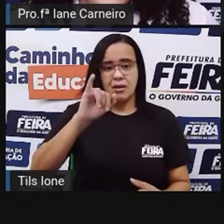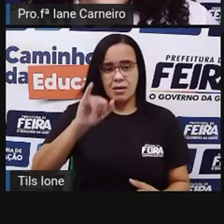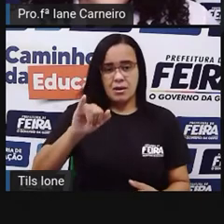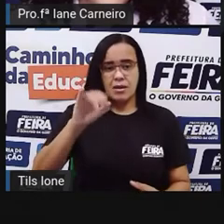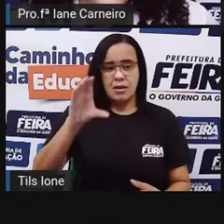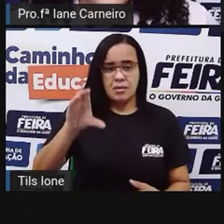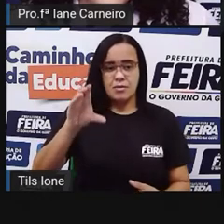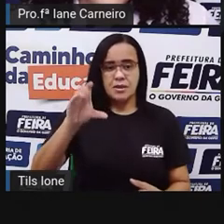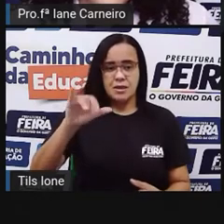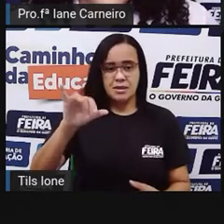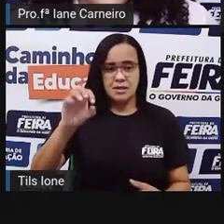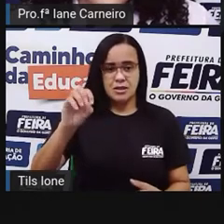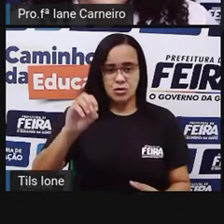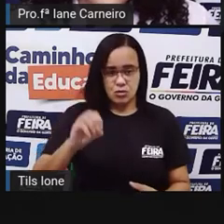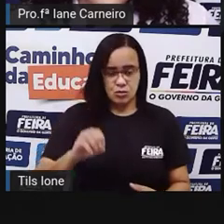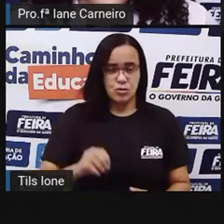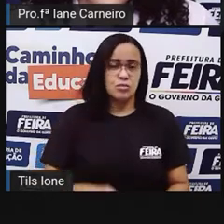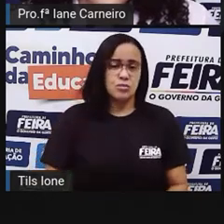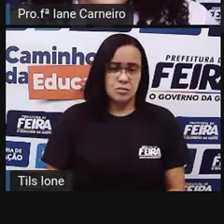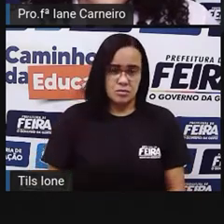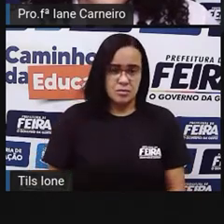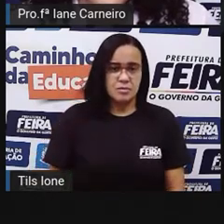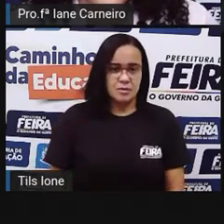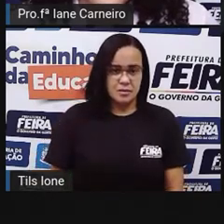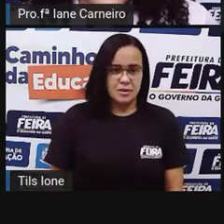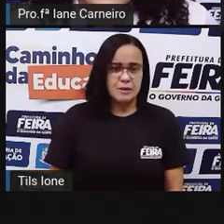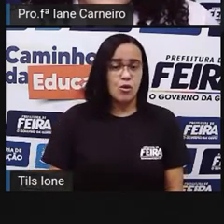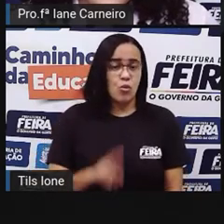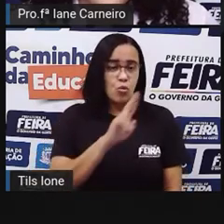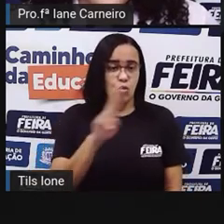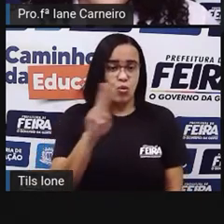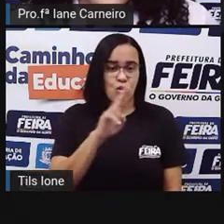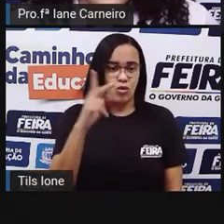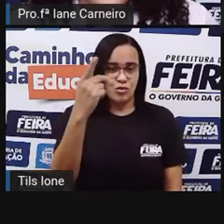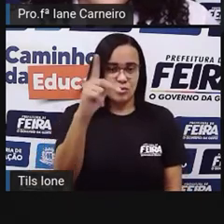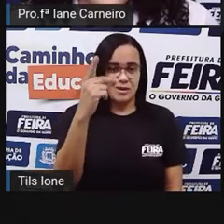ficar mais. Ó. Fa.